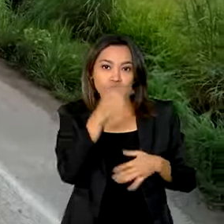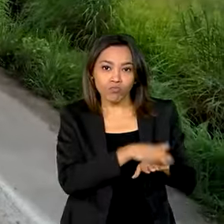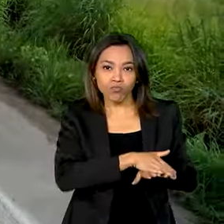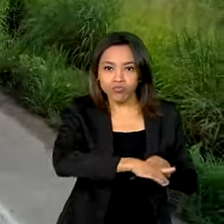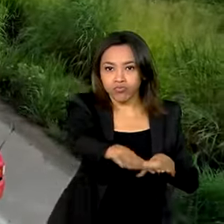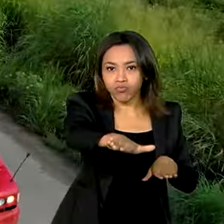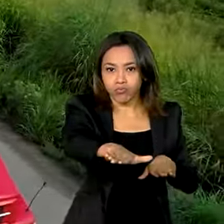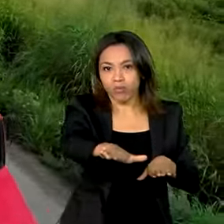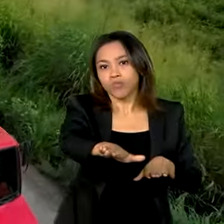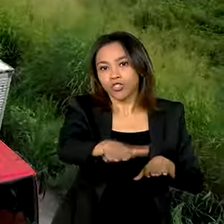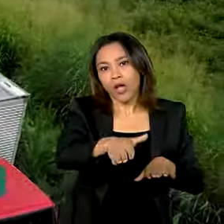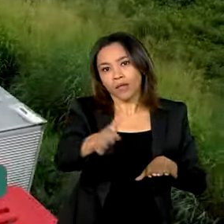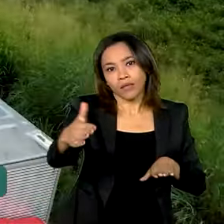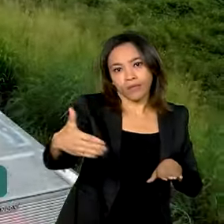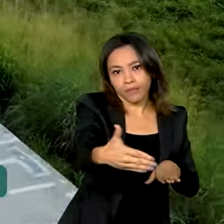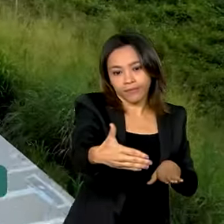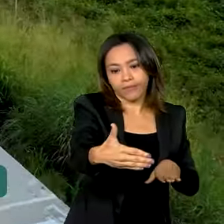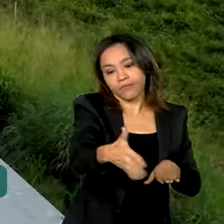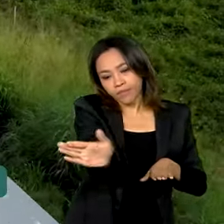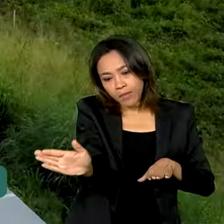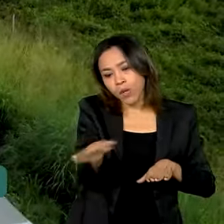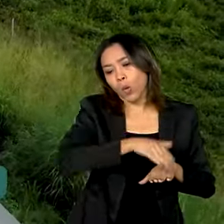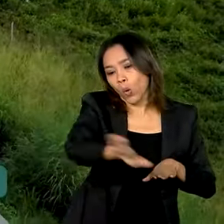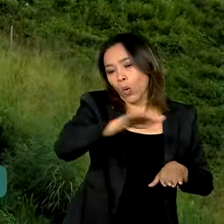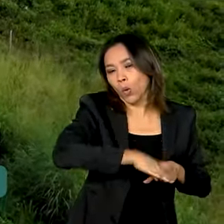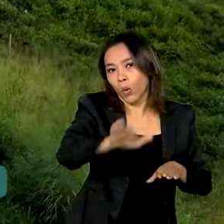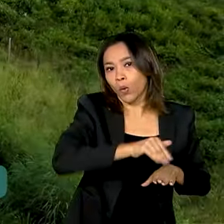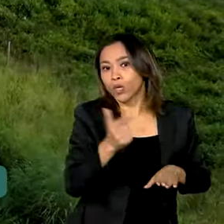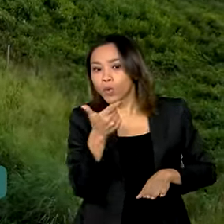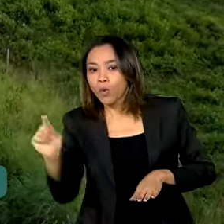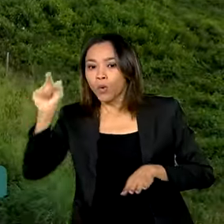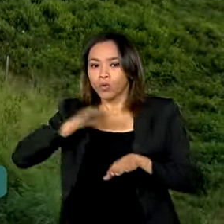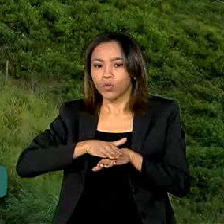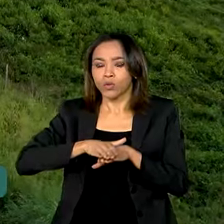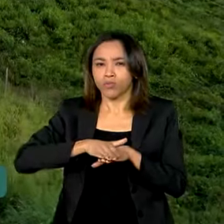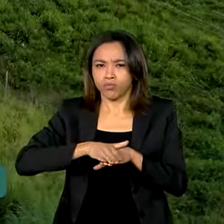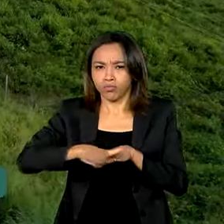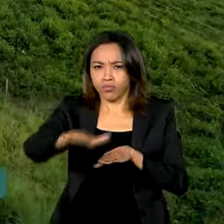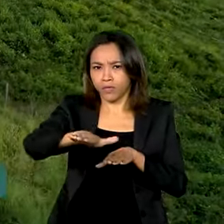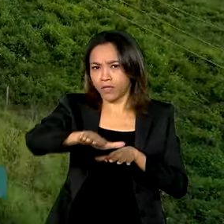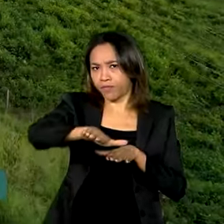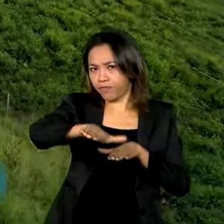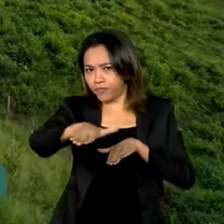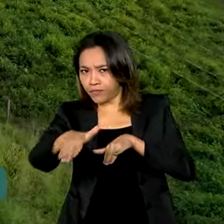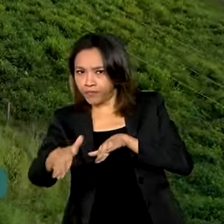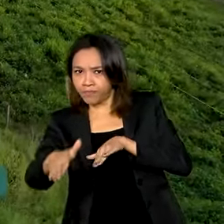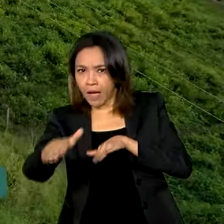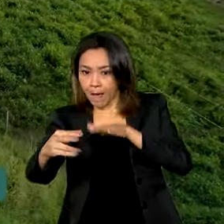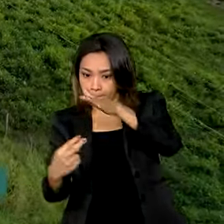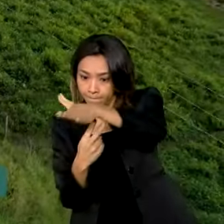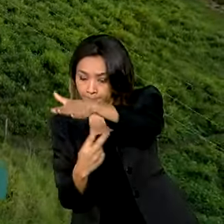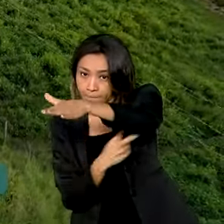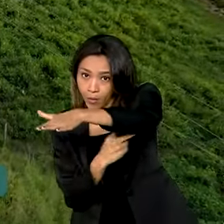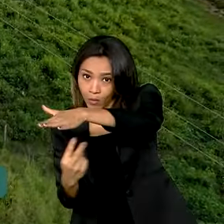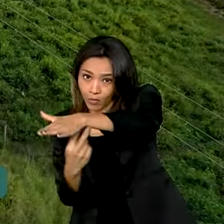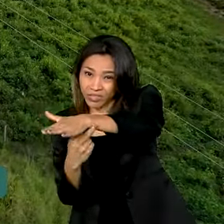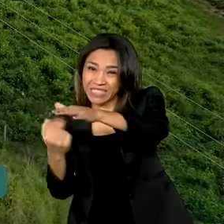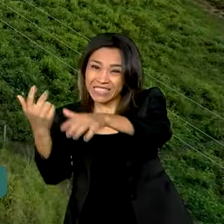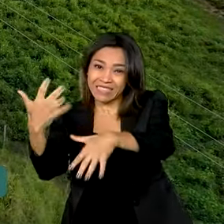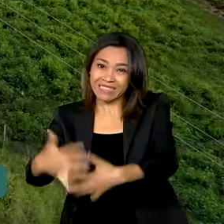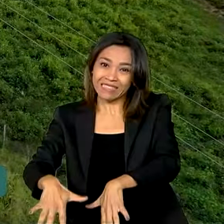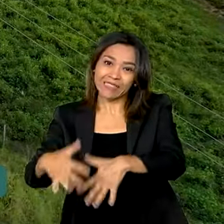que teve o deslizamento com maior intensidade que levou à ponte, a gente já está